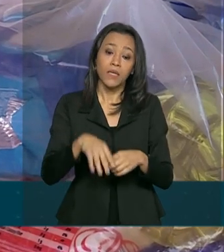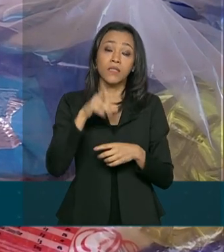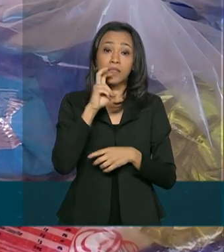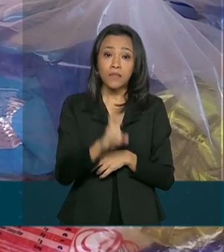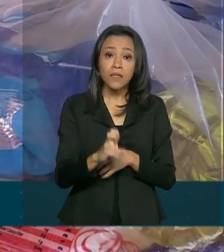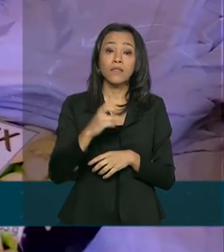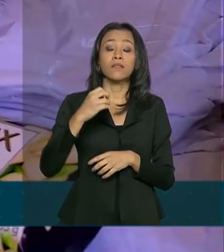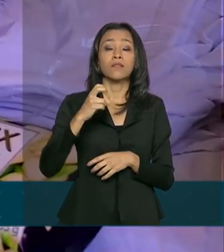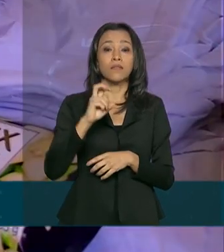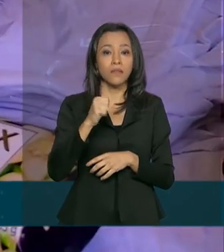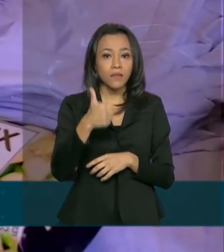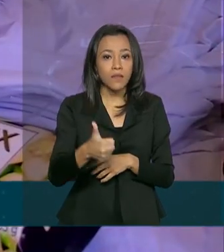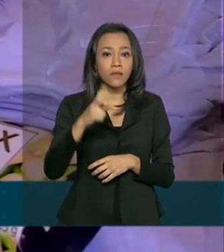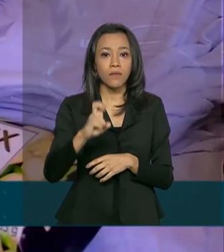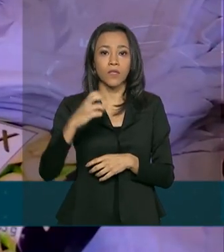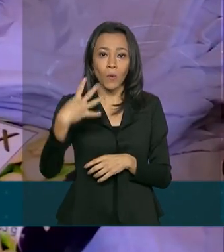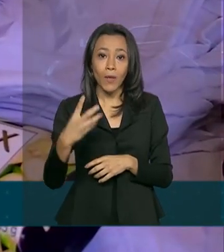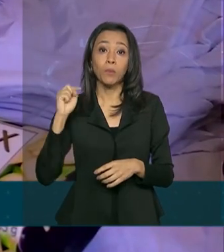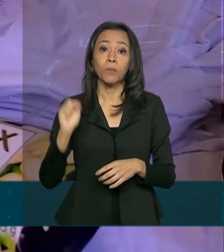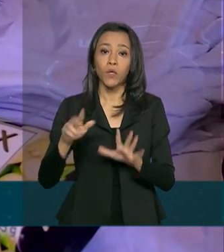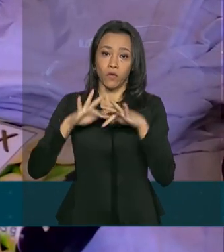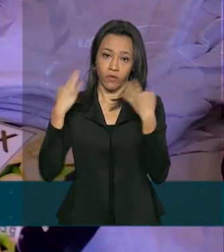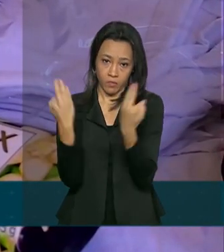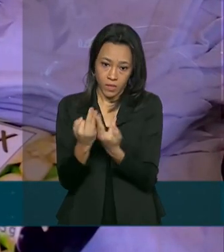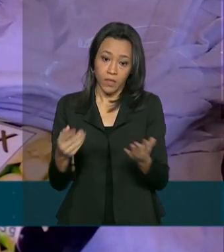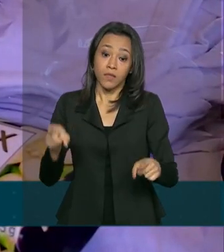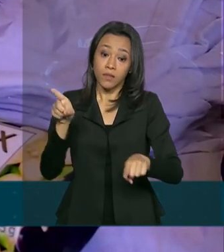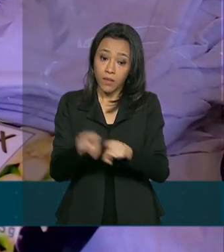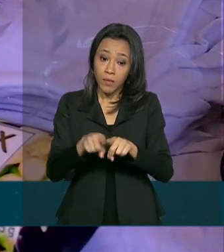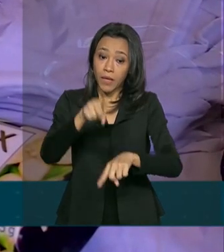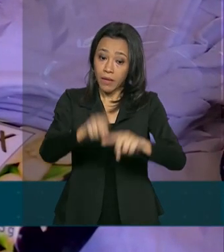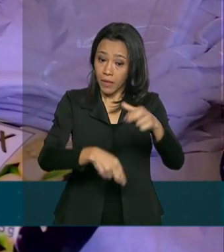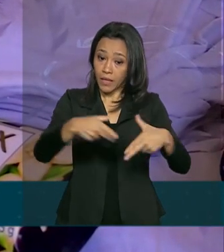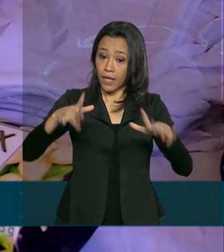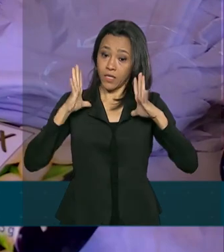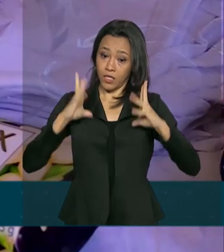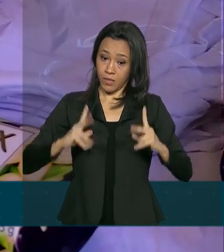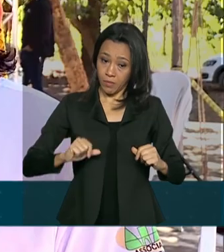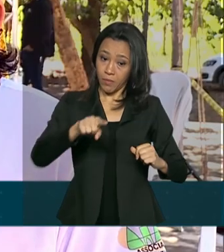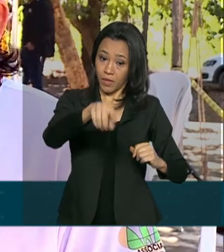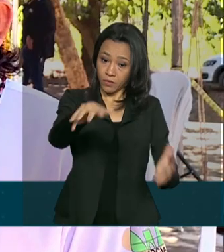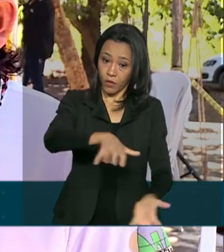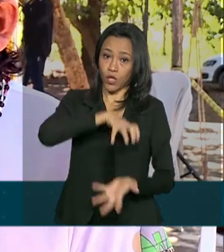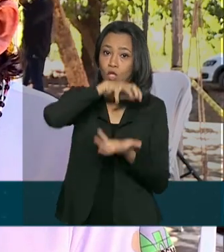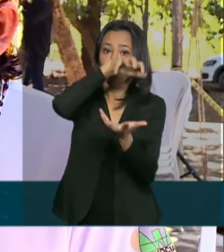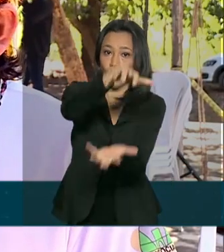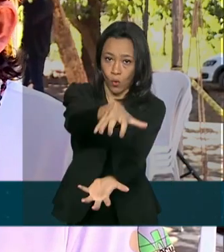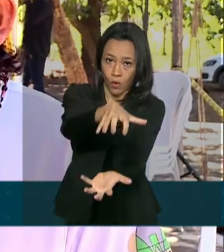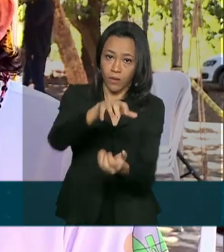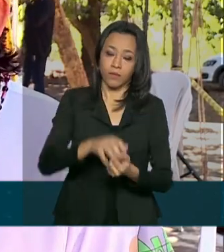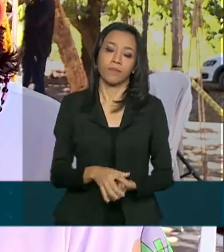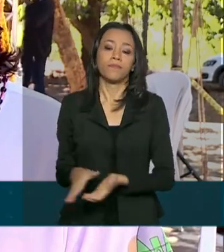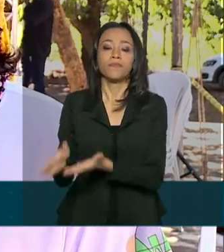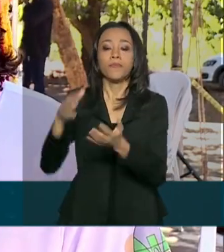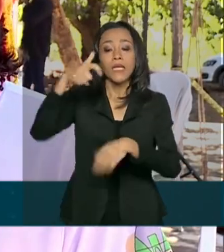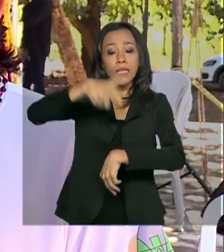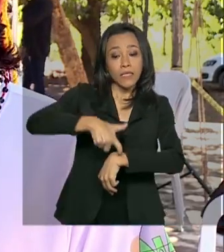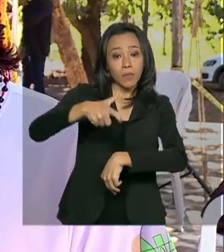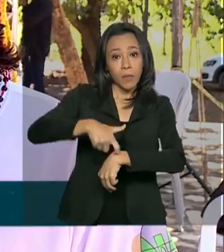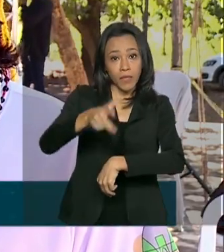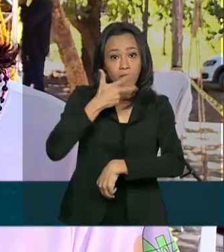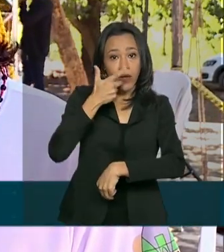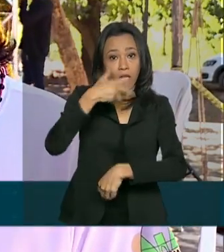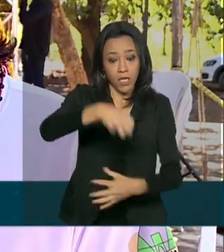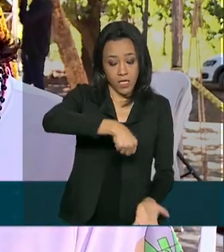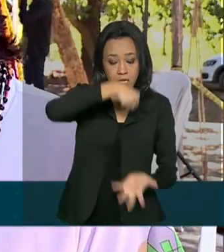mil famílias. Itens de higiene também foram doados pelo programa Pátria Voluntária. Essa cesta, nesse momento, está